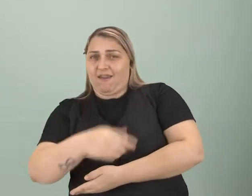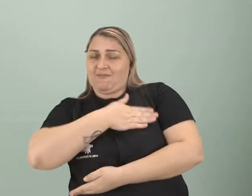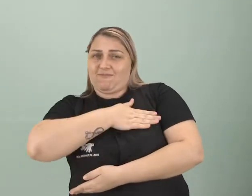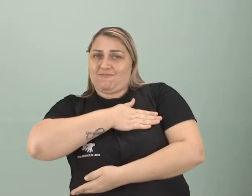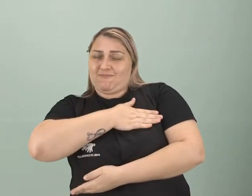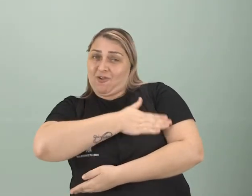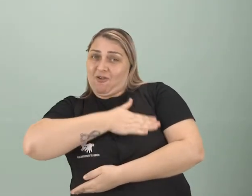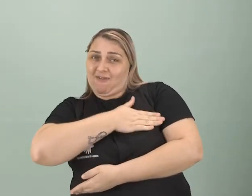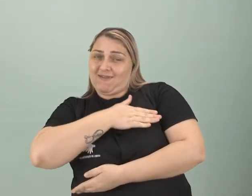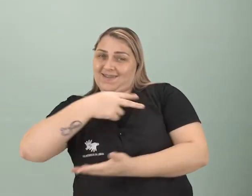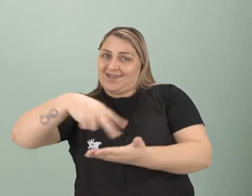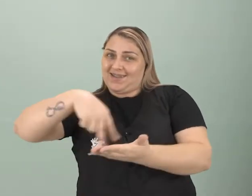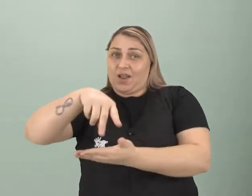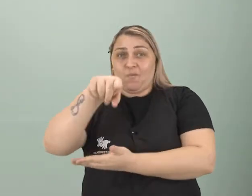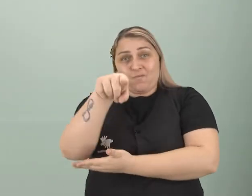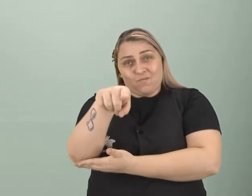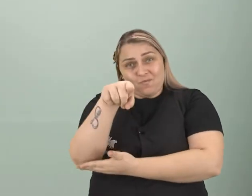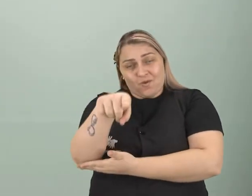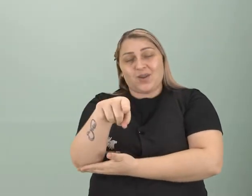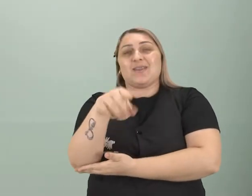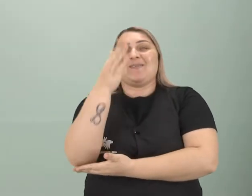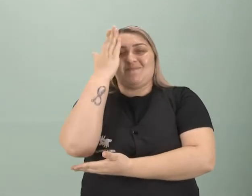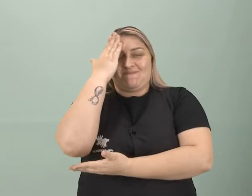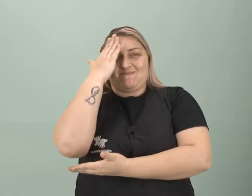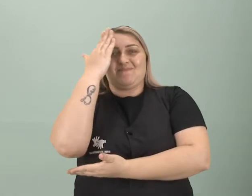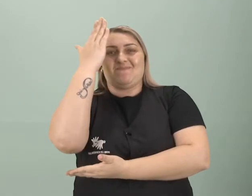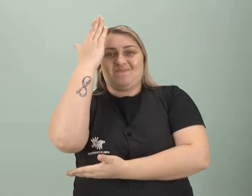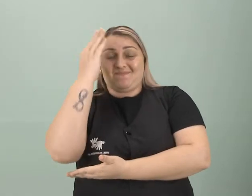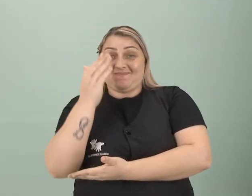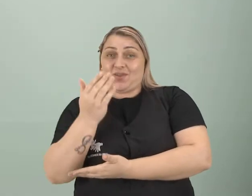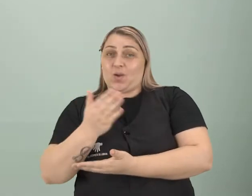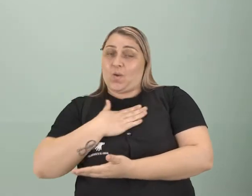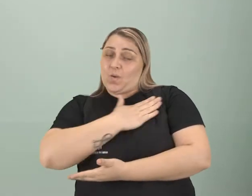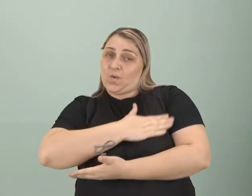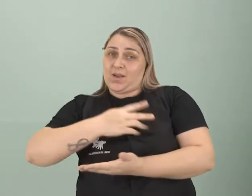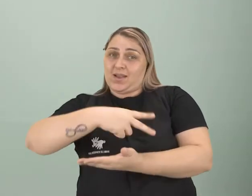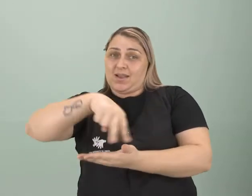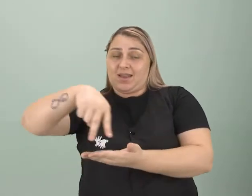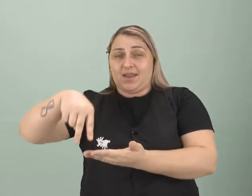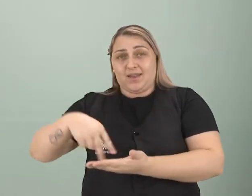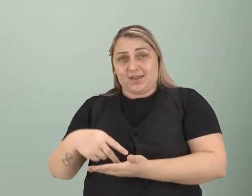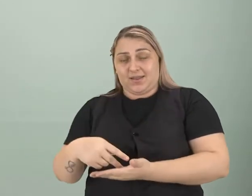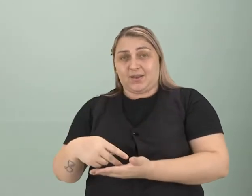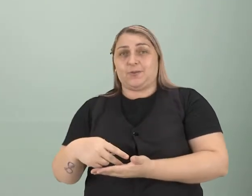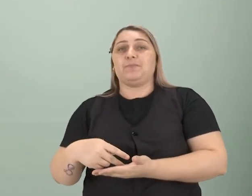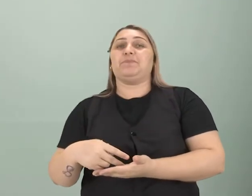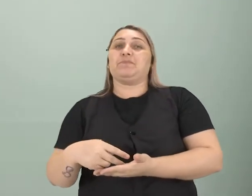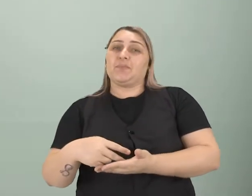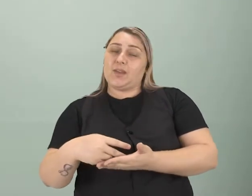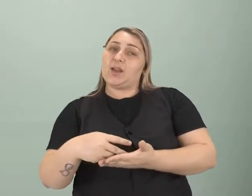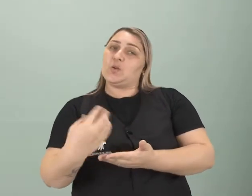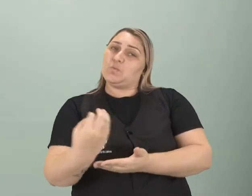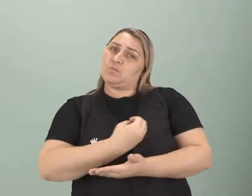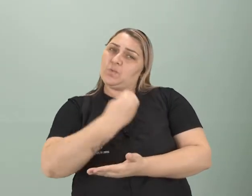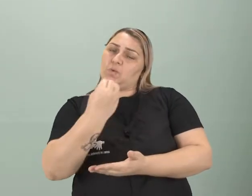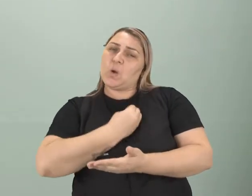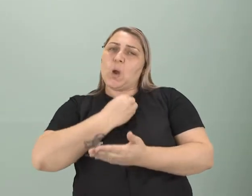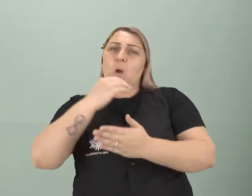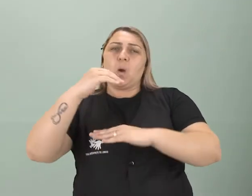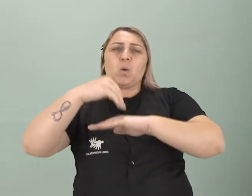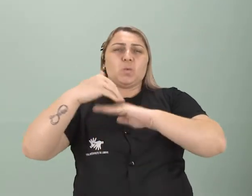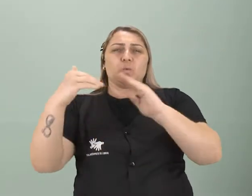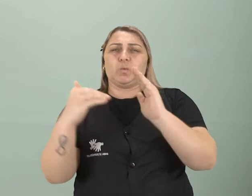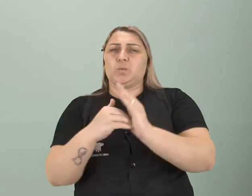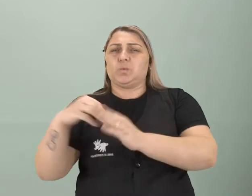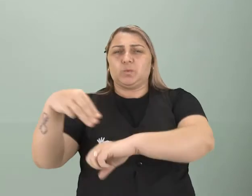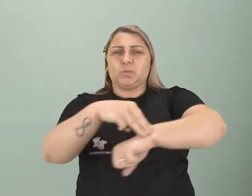dançar? Com certeza você gosta muito de dançar. A dança faz parte e está presente em quase todos